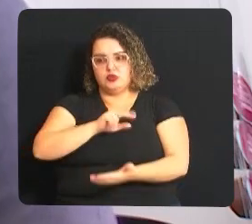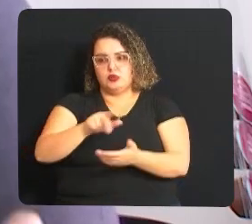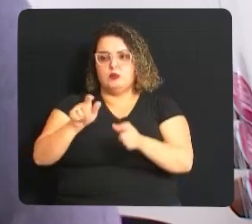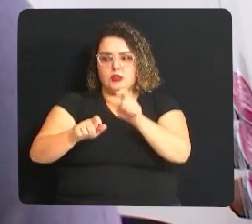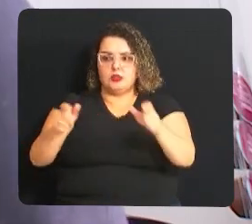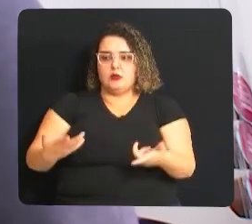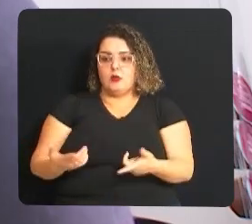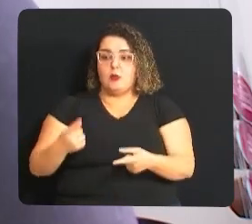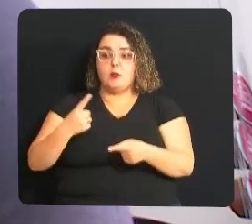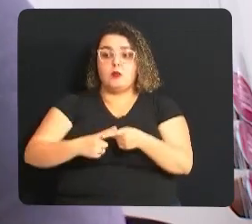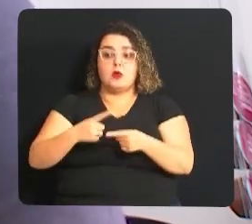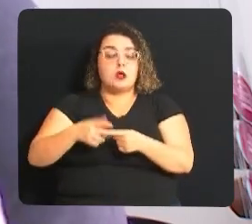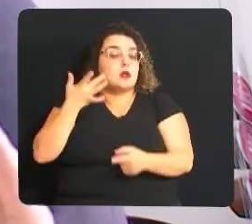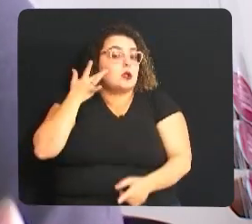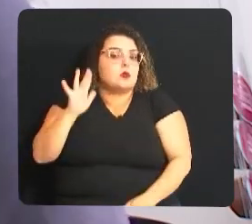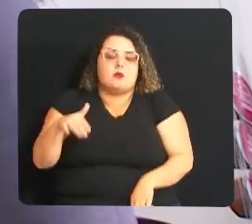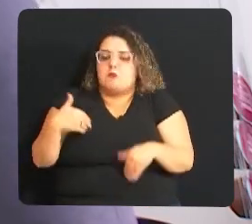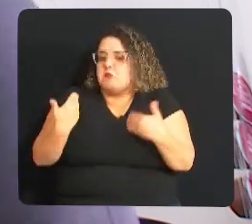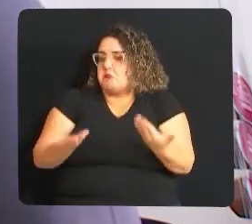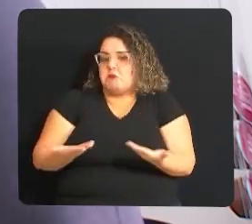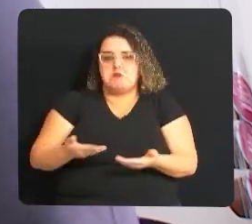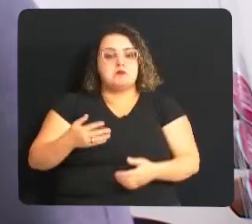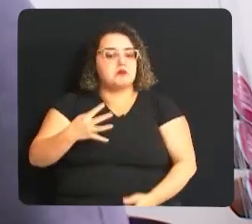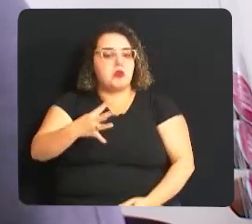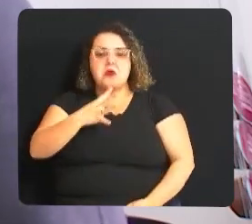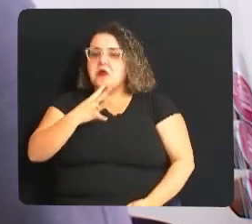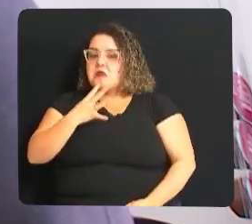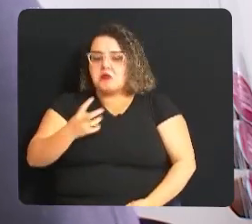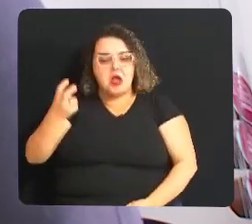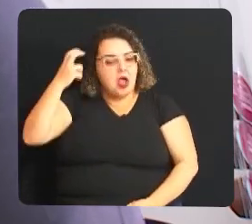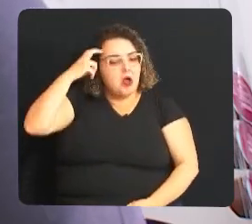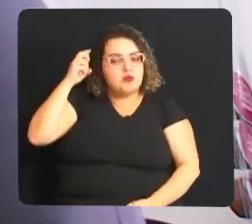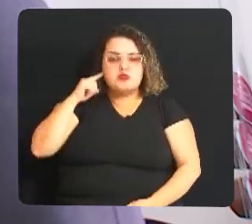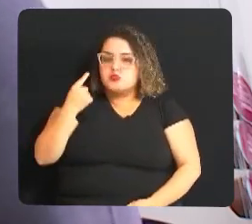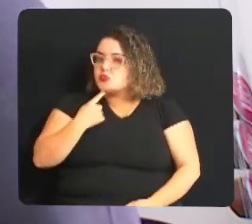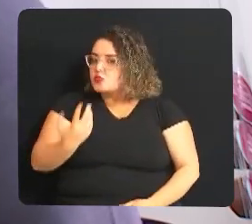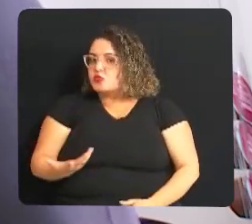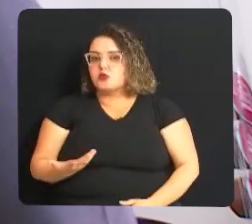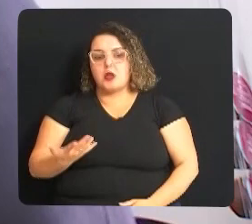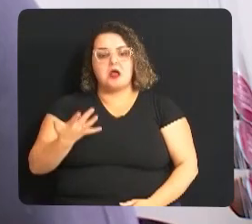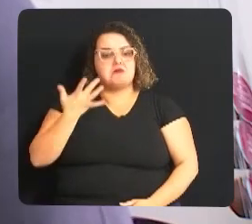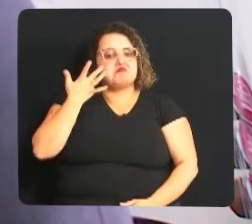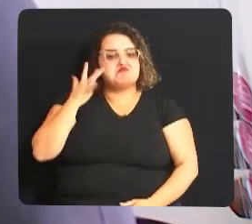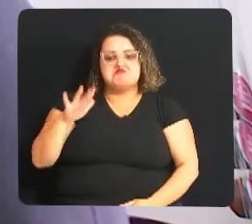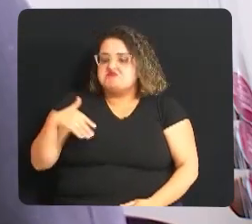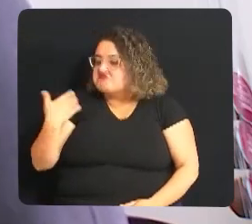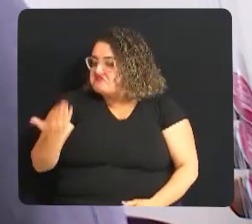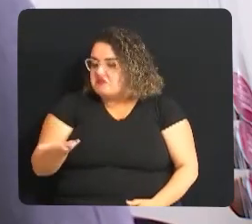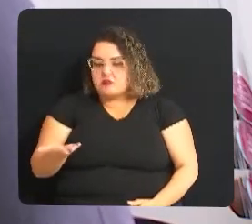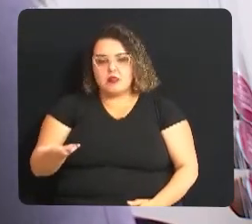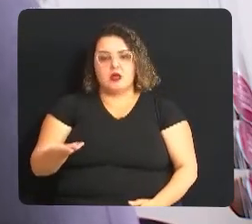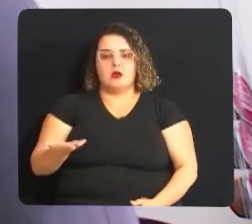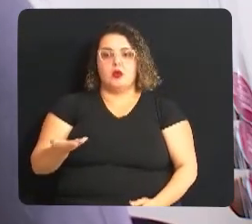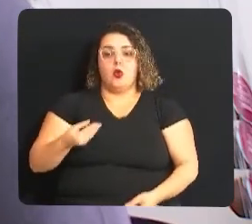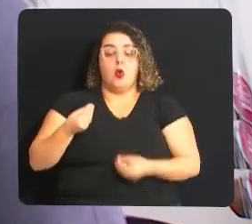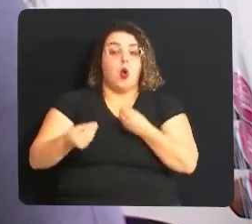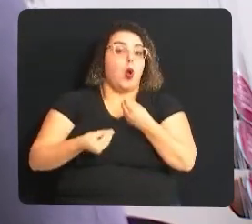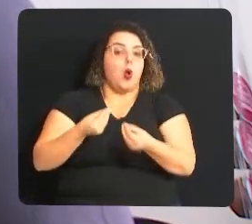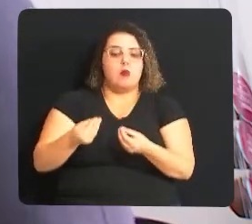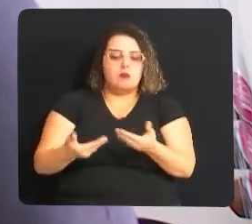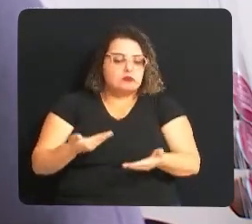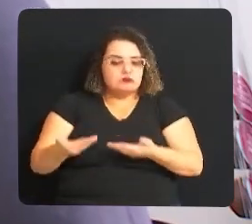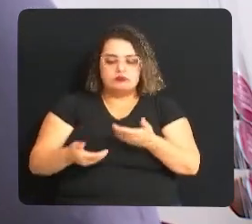Porque não sabe como lidar, não conhece a cultura surda, não conhece a tratativa de como lidar com uma pessoa que tem